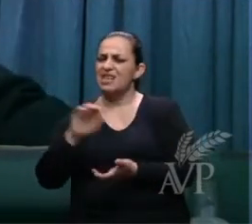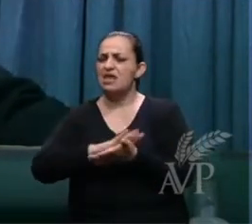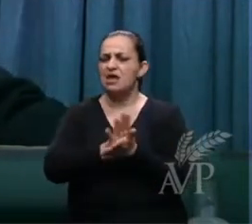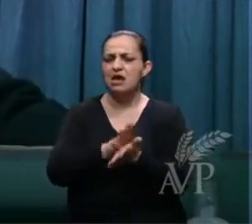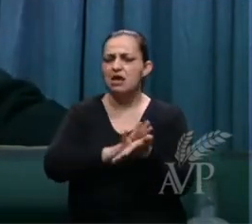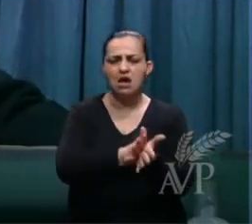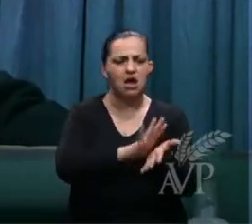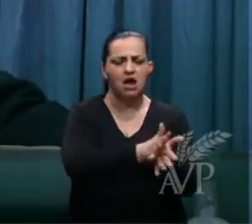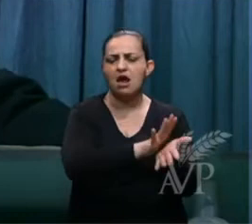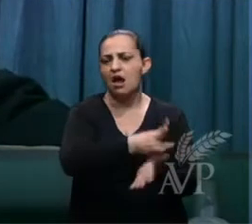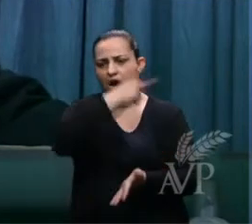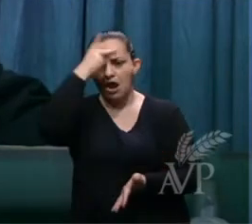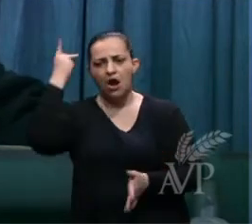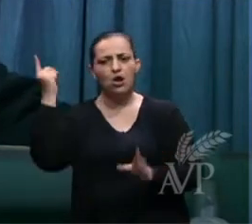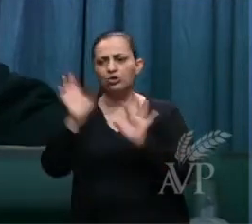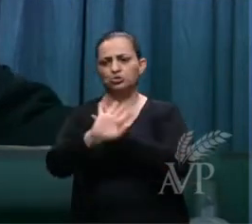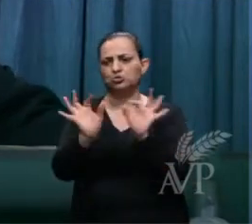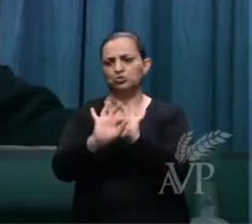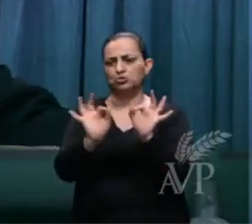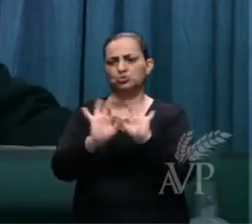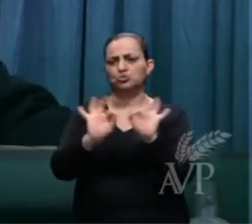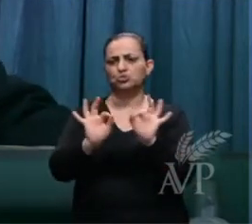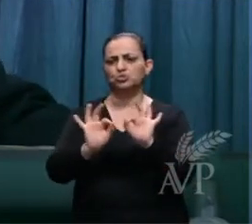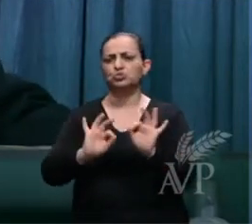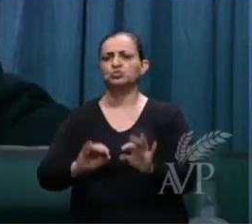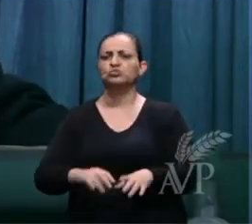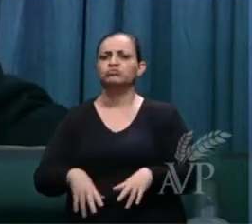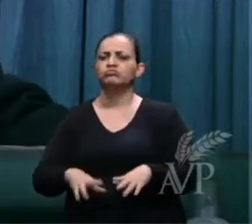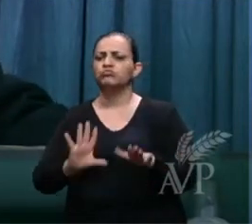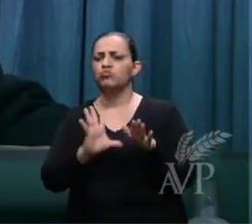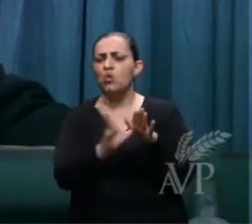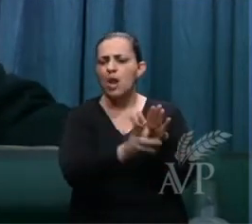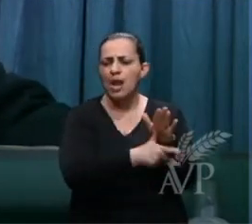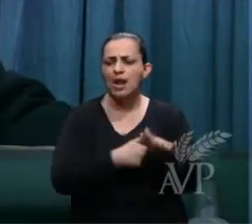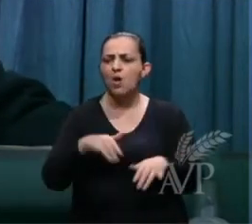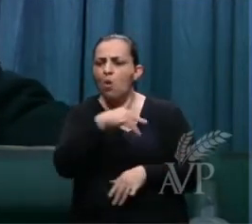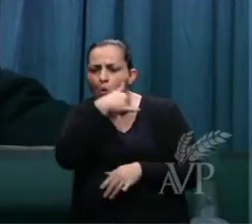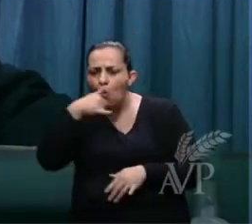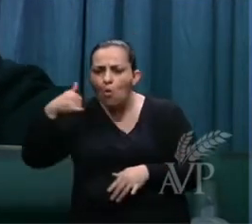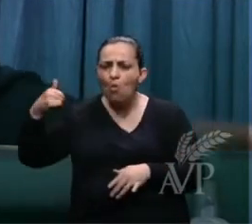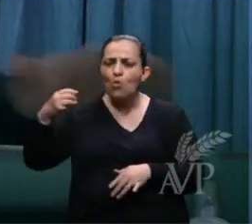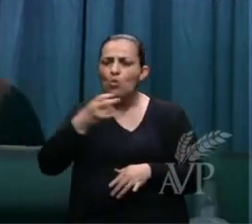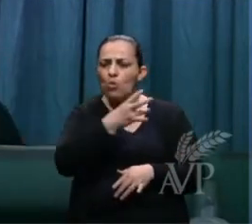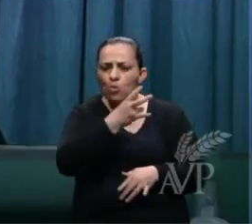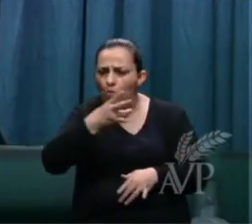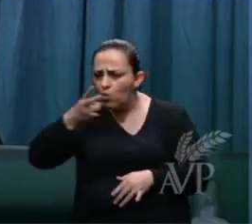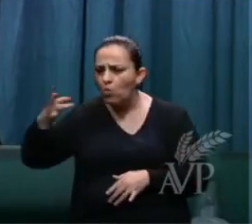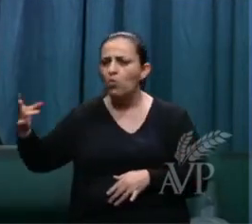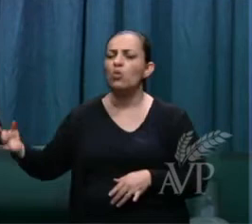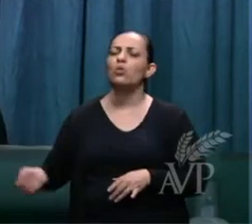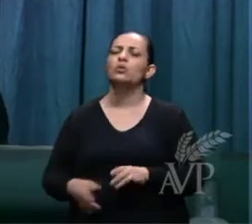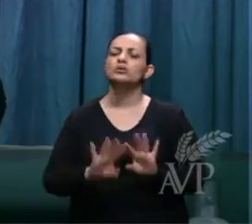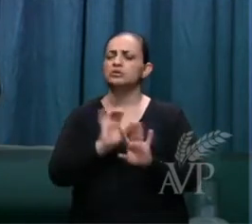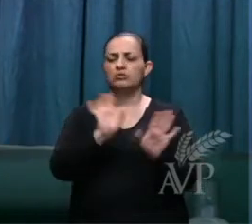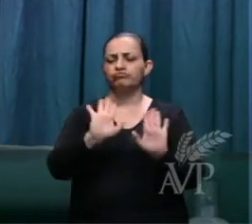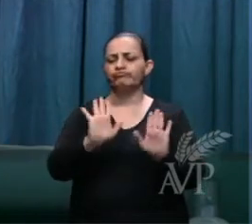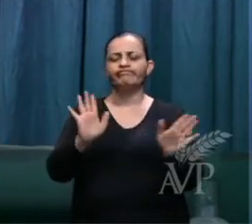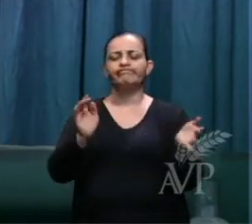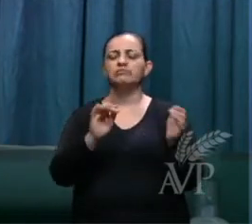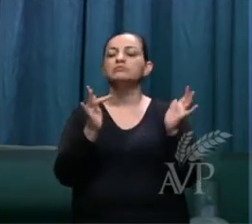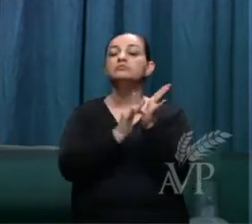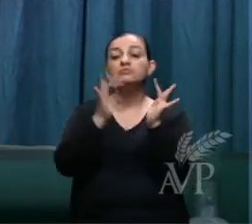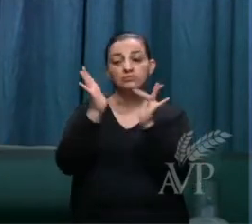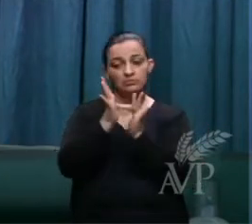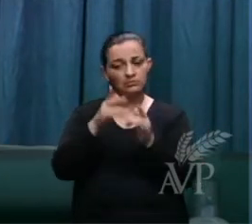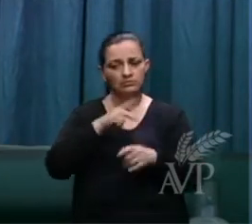não será para o Escobar um traficante mas Jesus diz que